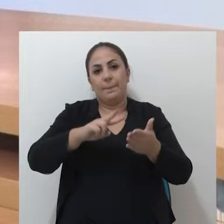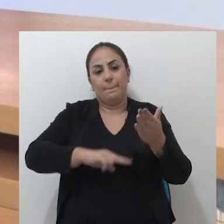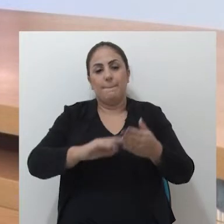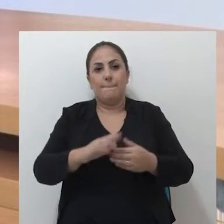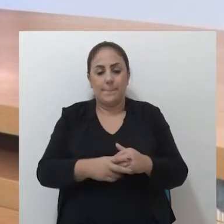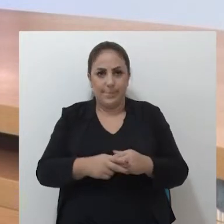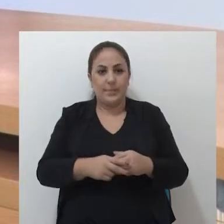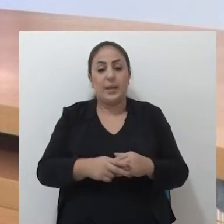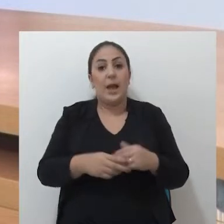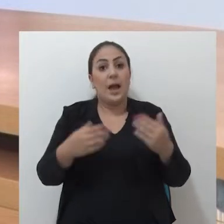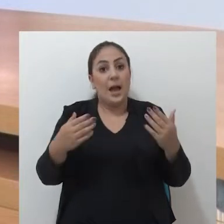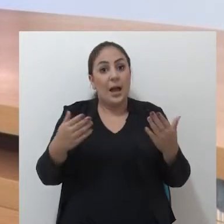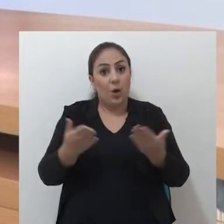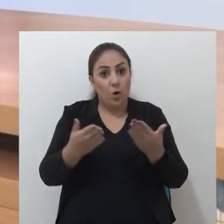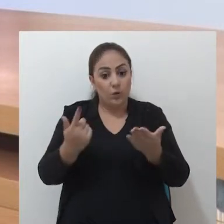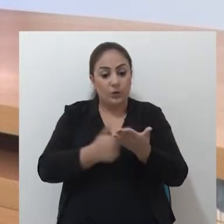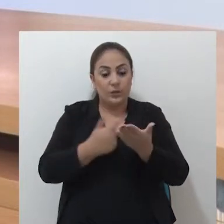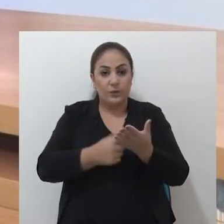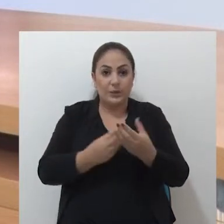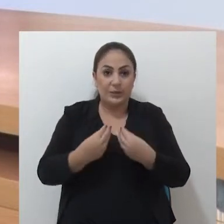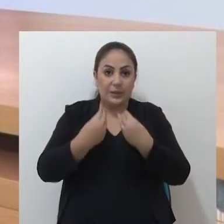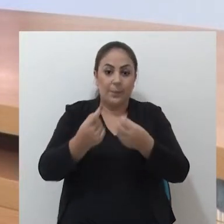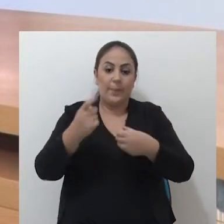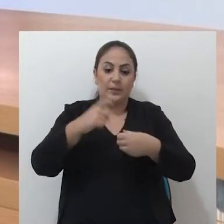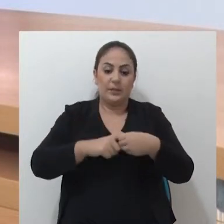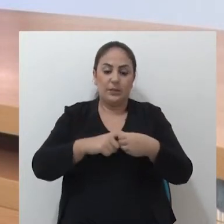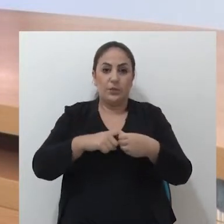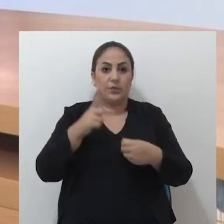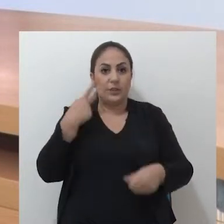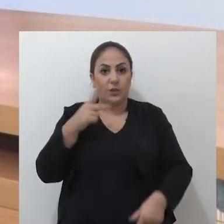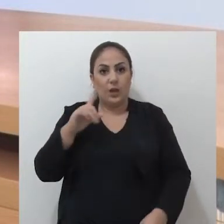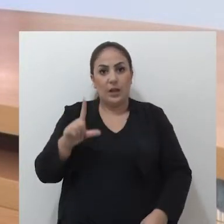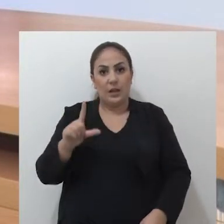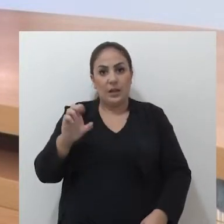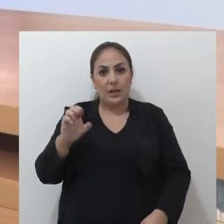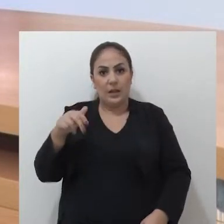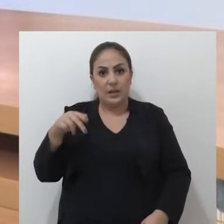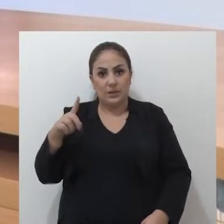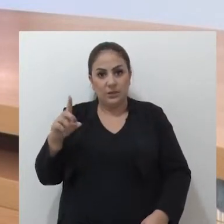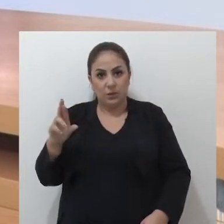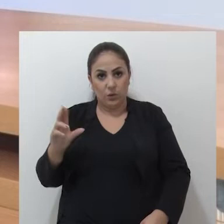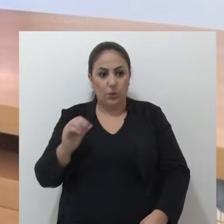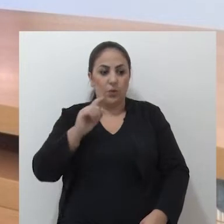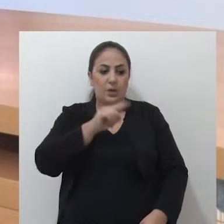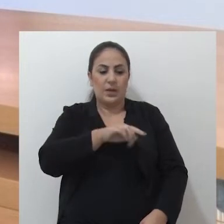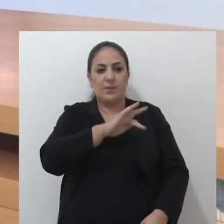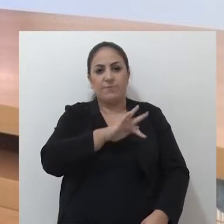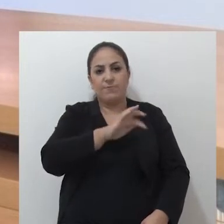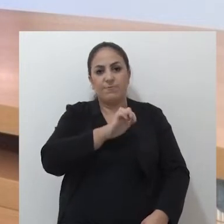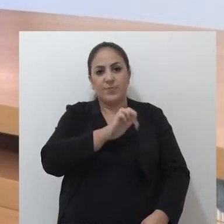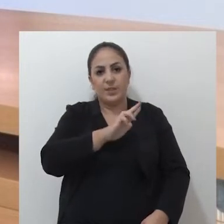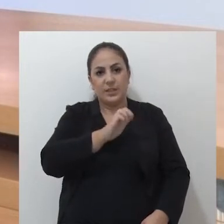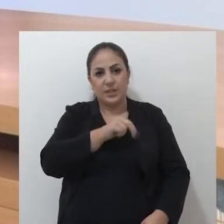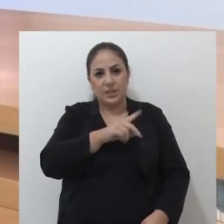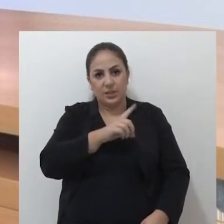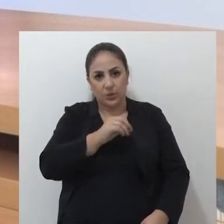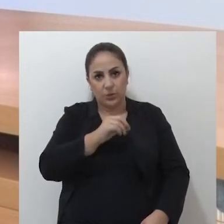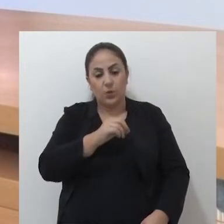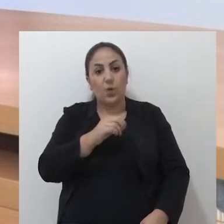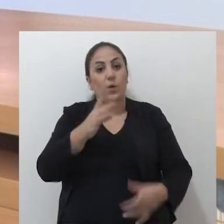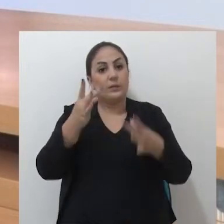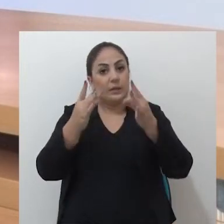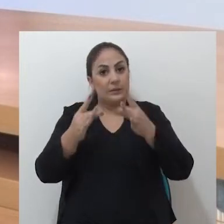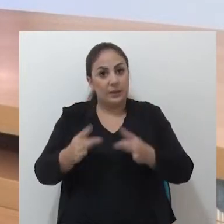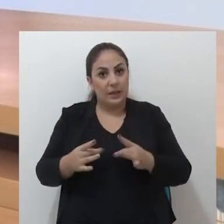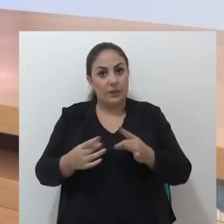Desta vez, os livros foram entregues numa parceria entre os vereadores Leandro Rosso e Fernando Rigon. Os